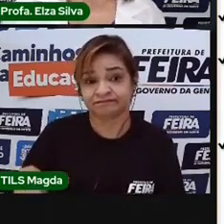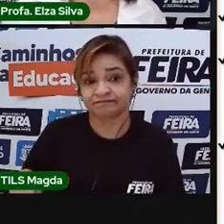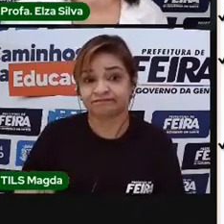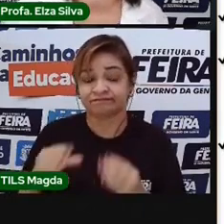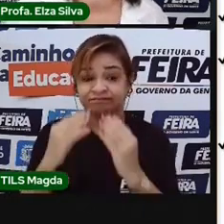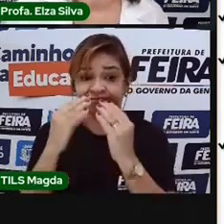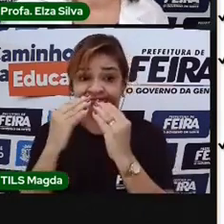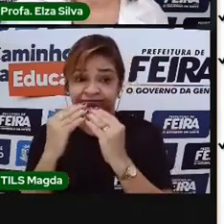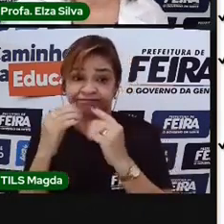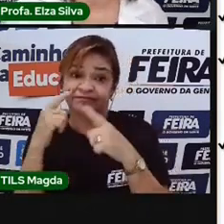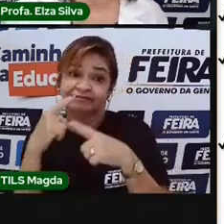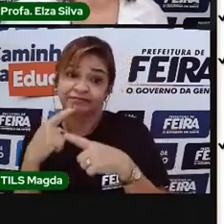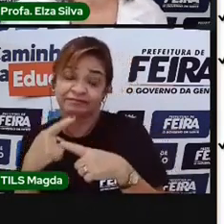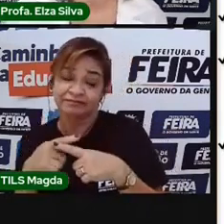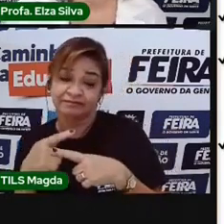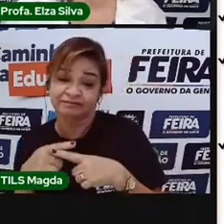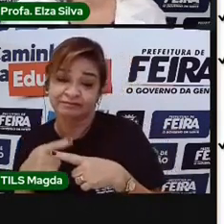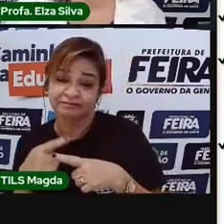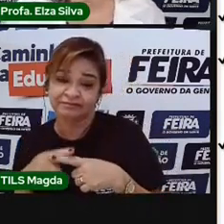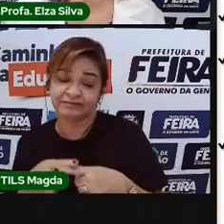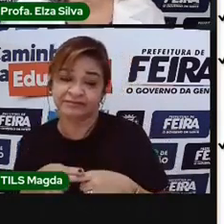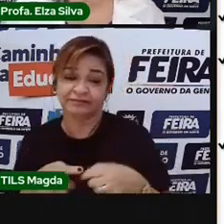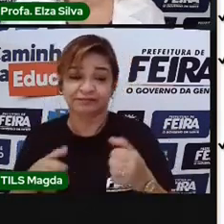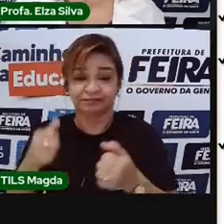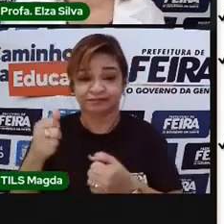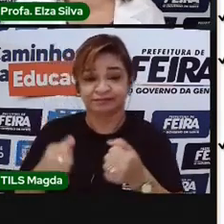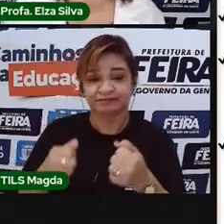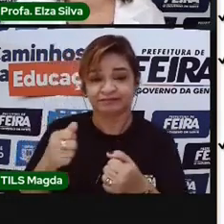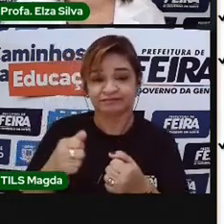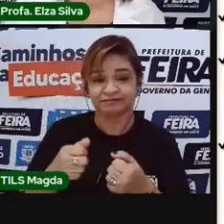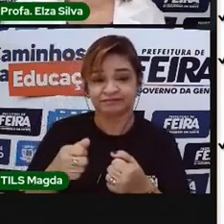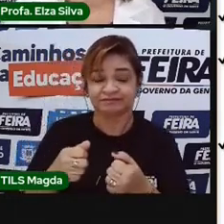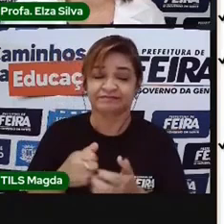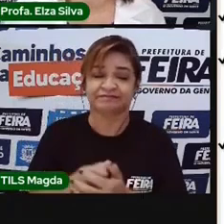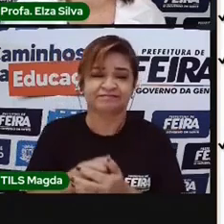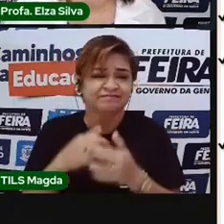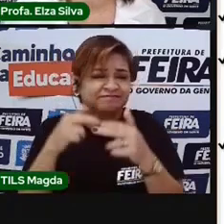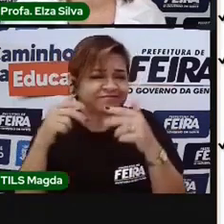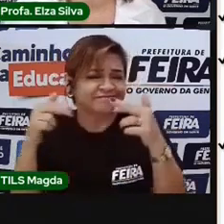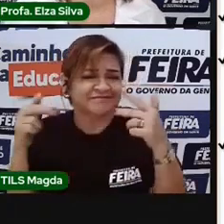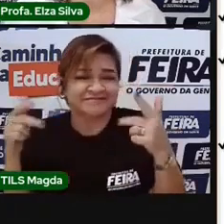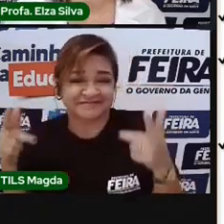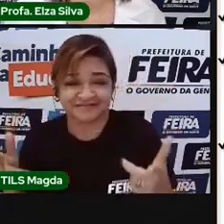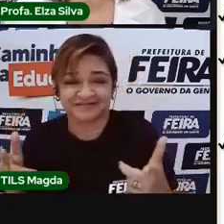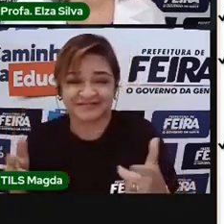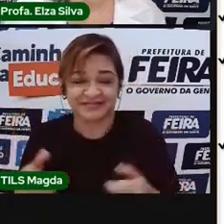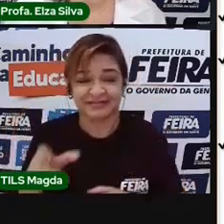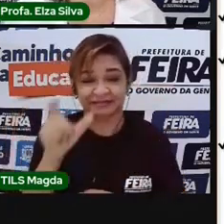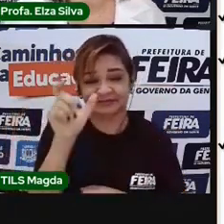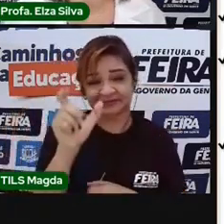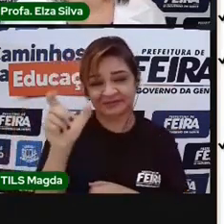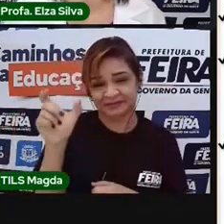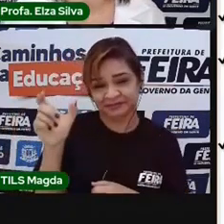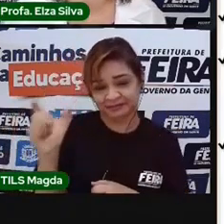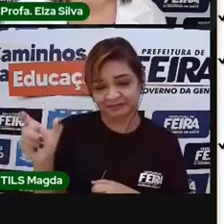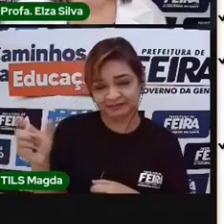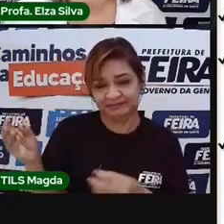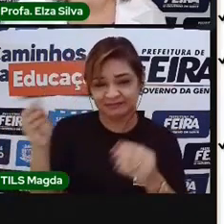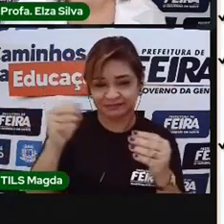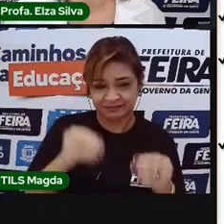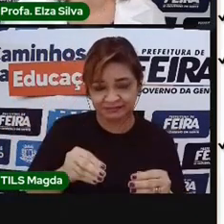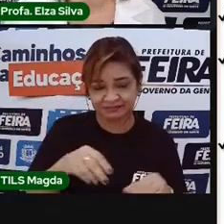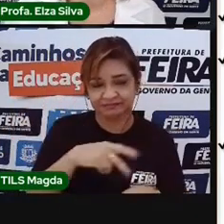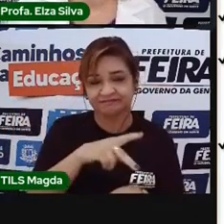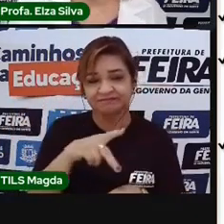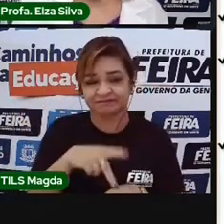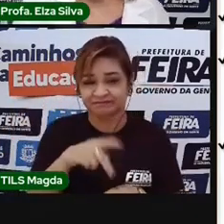Drive-thru, Flash, Botox, Bullying, Spray, Check-up, Design e muitas